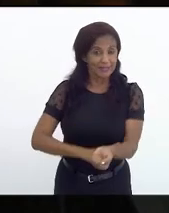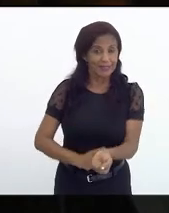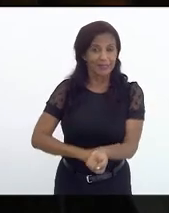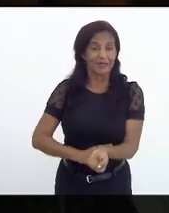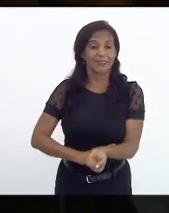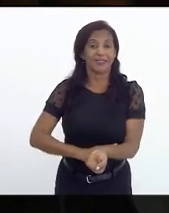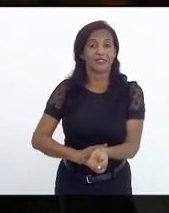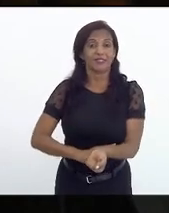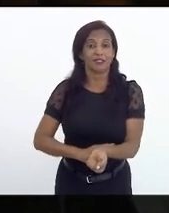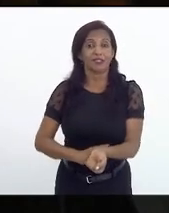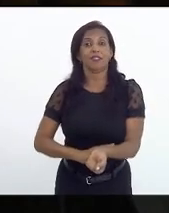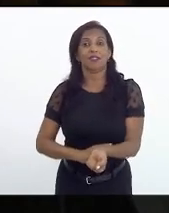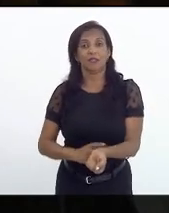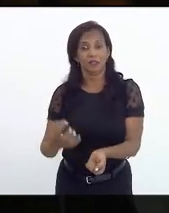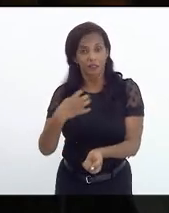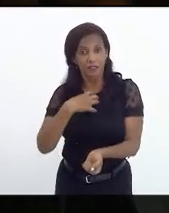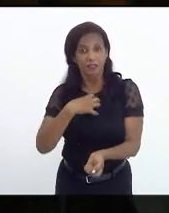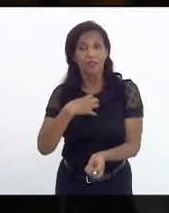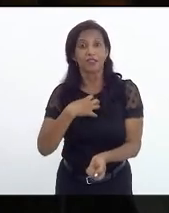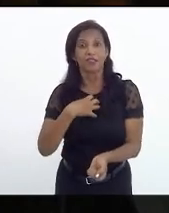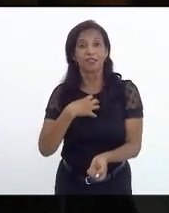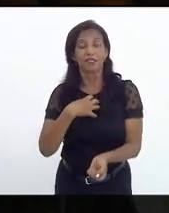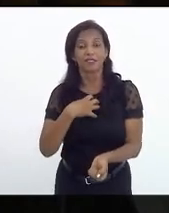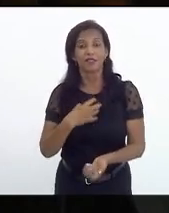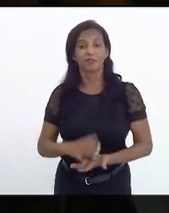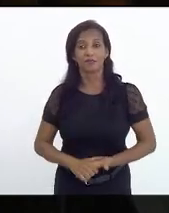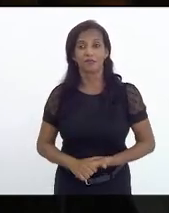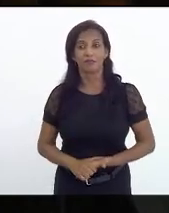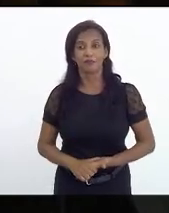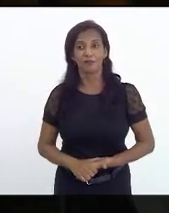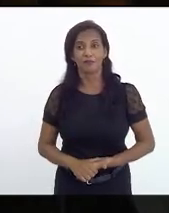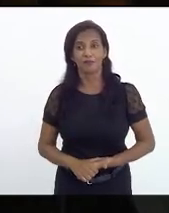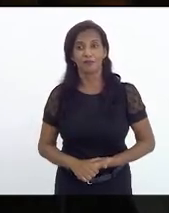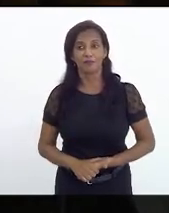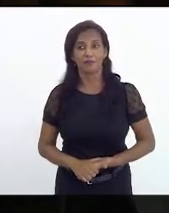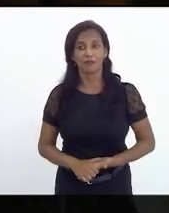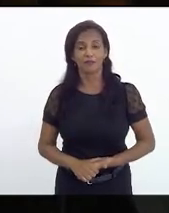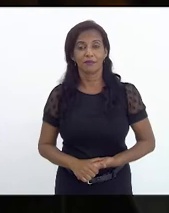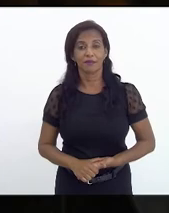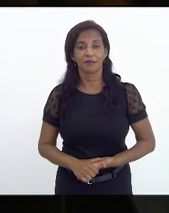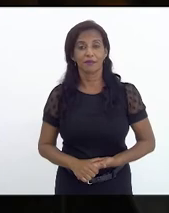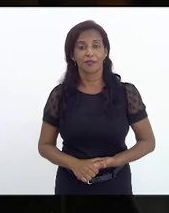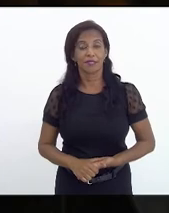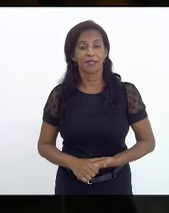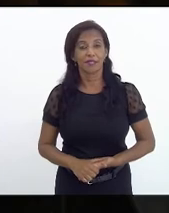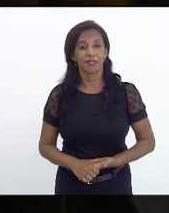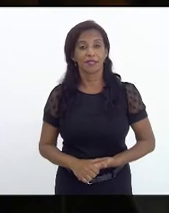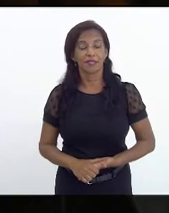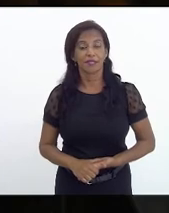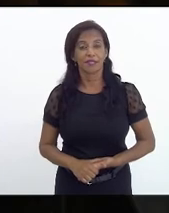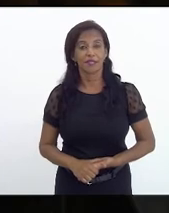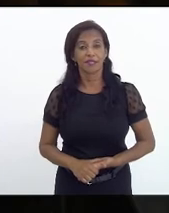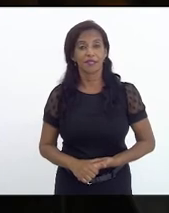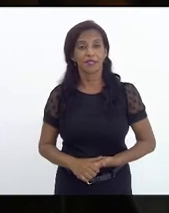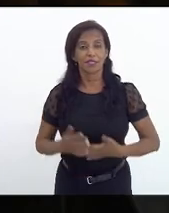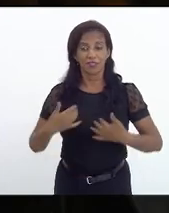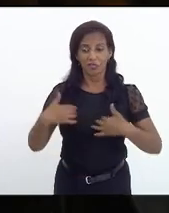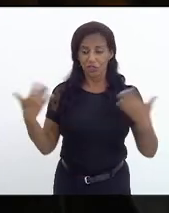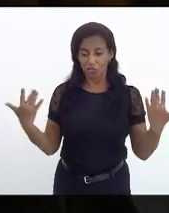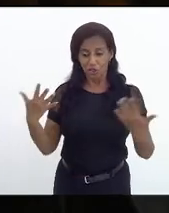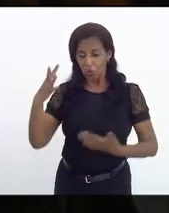um ataque de não verificar nenhuma